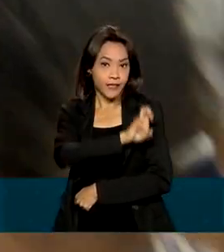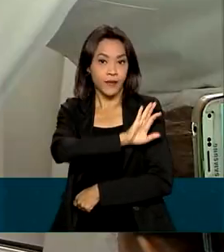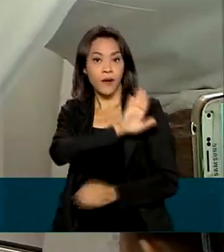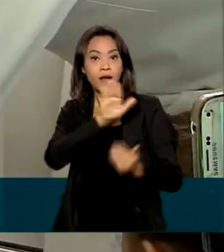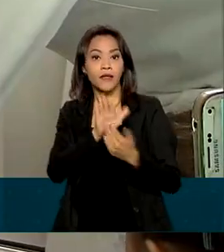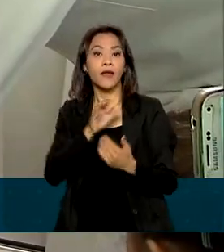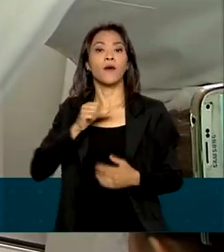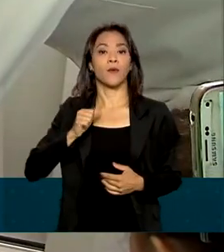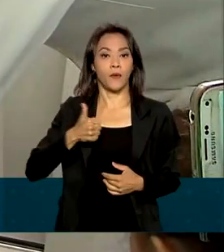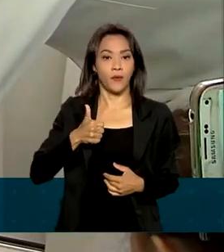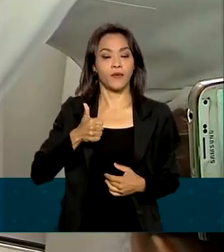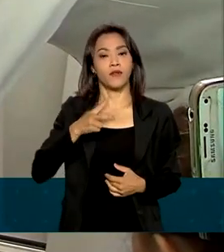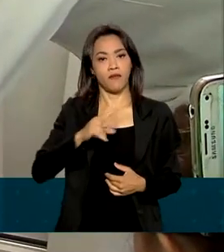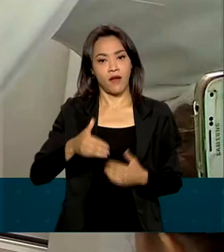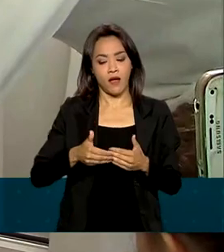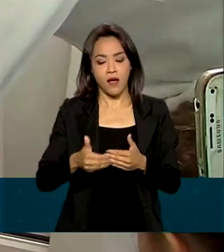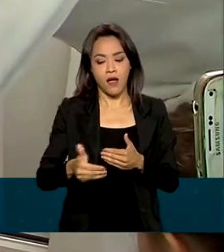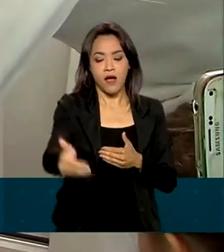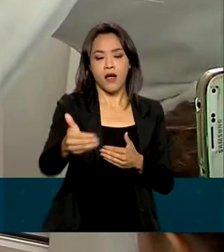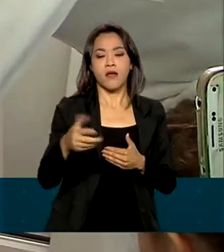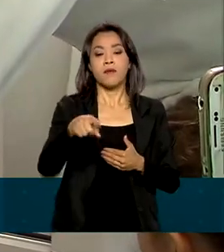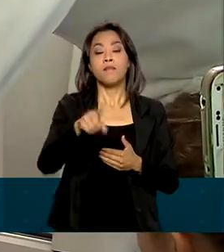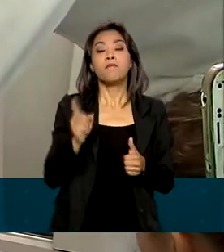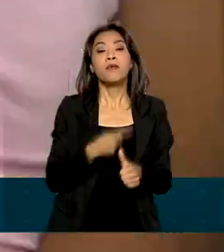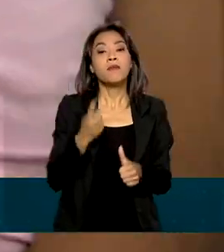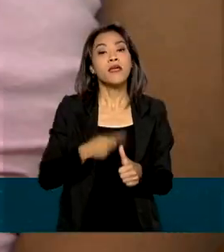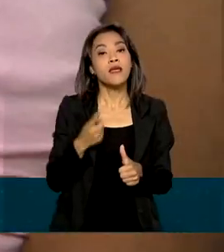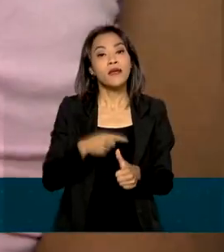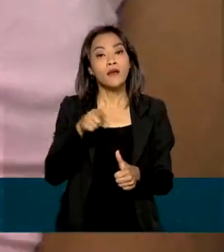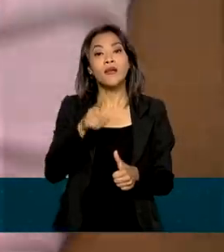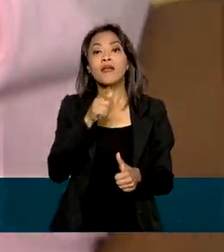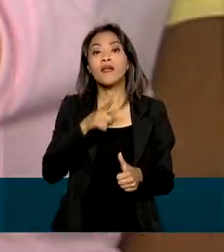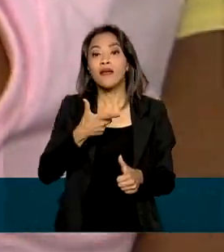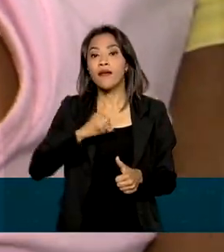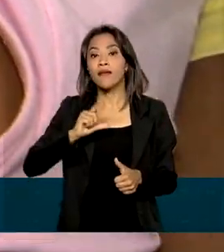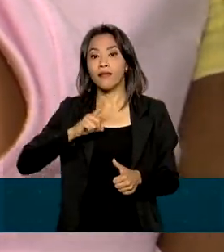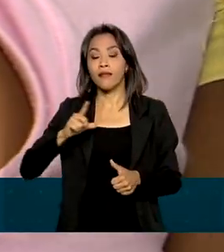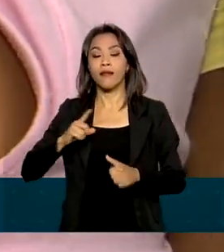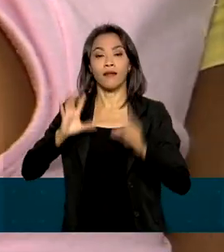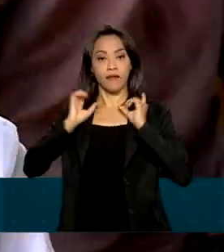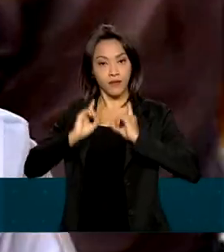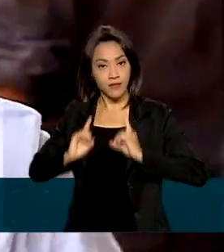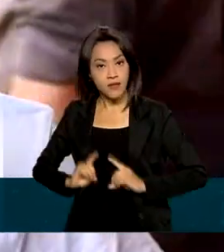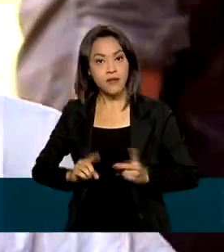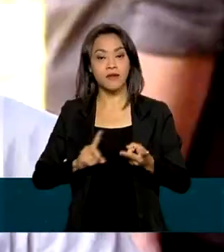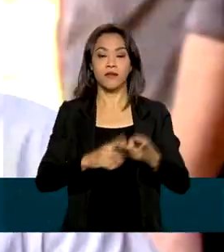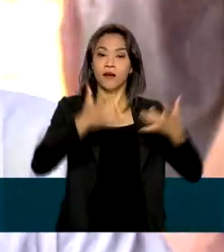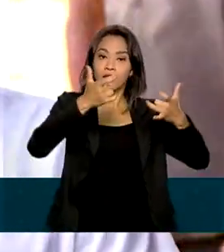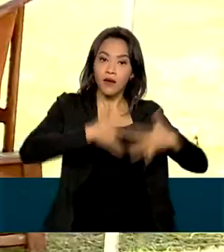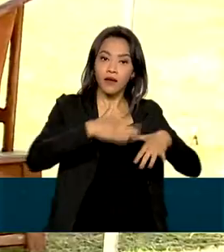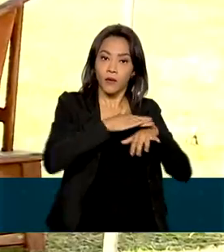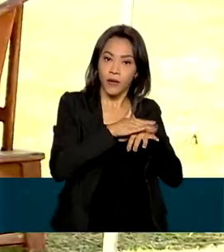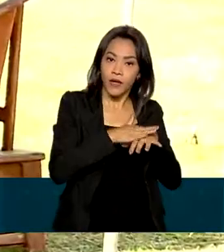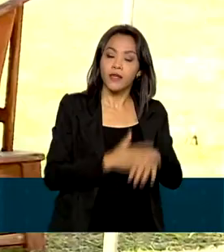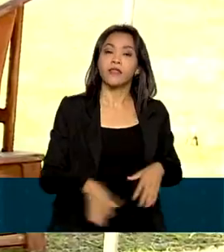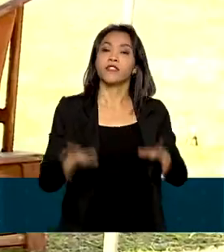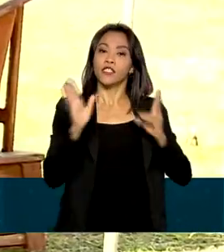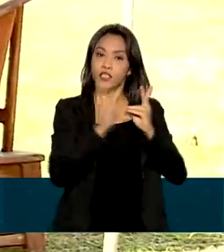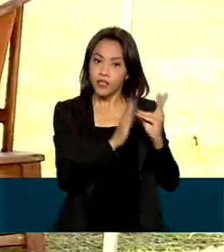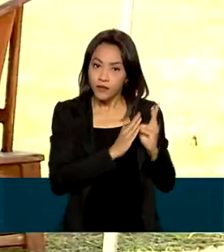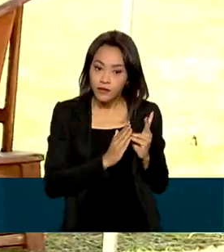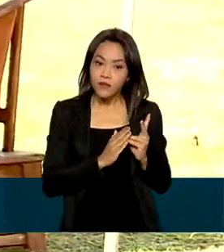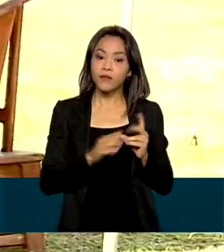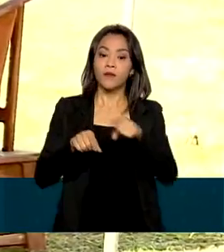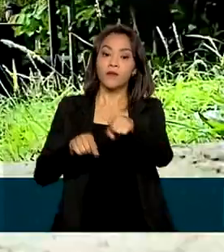de idade deve começar pelos menores com comorbidades, deficiência permanente, indígenas, crianças